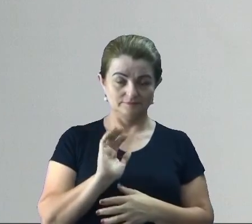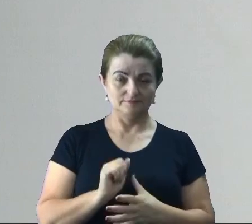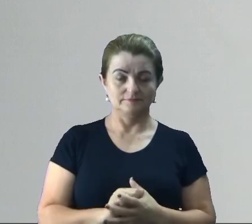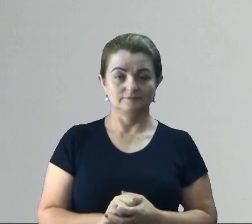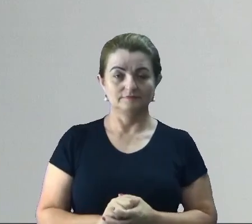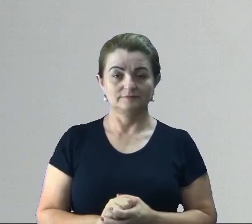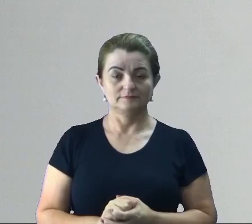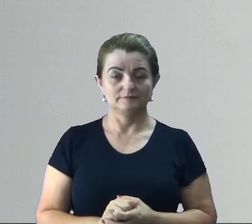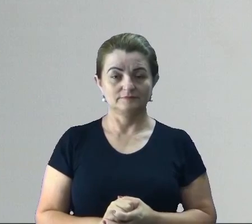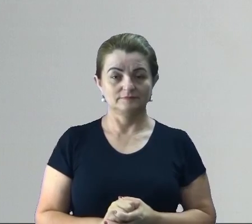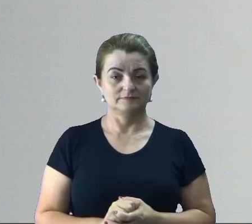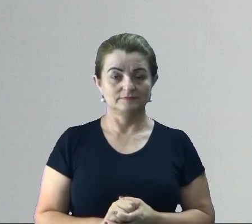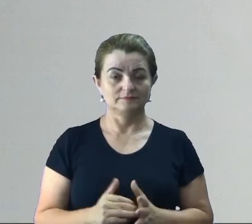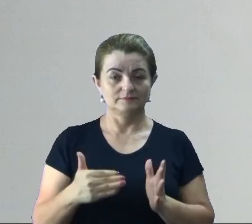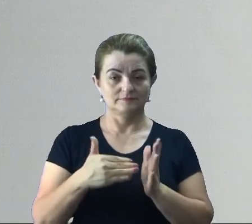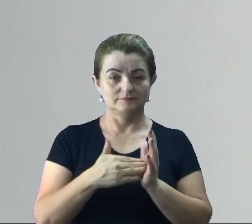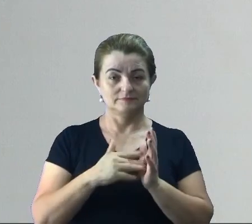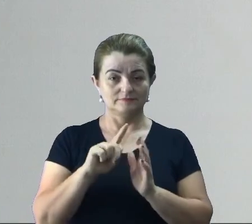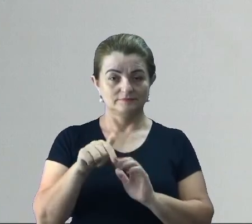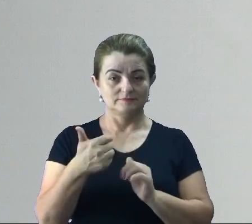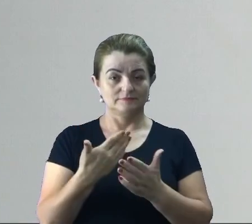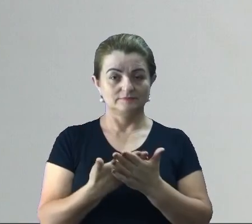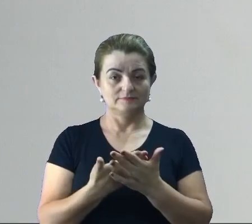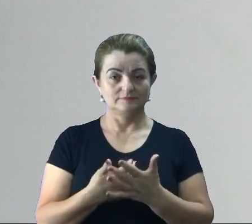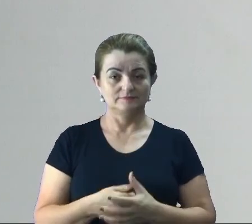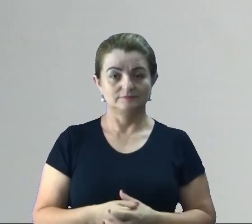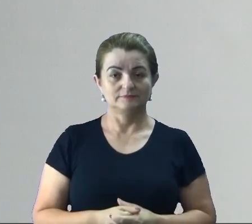you next class Tchau, tchau Até a próxima aula